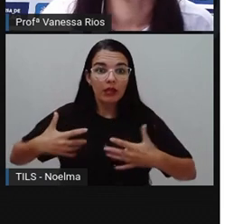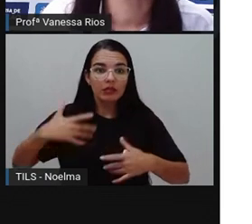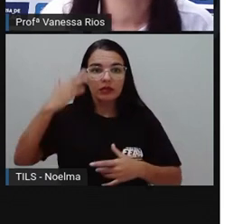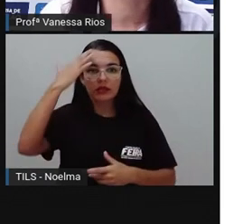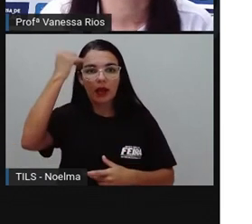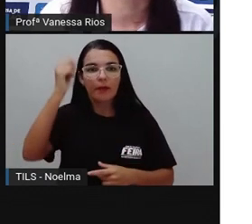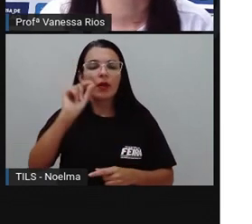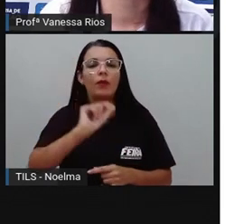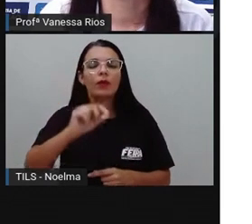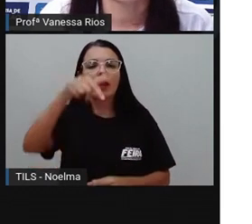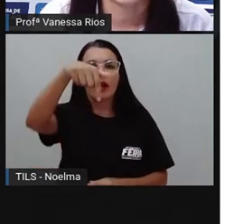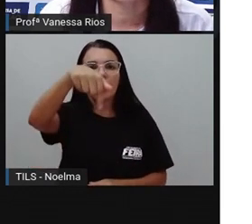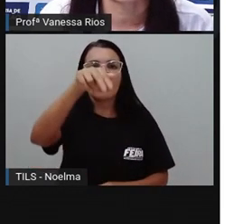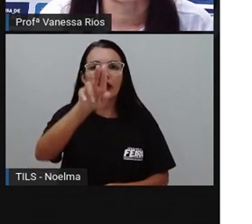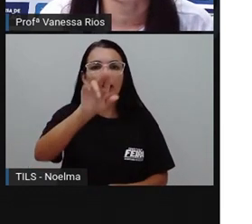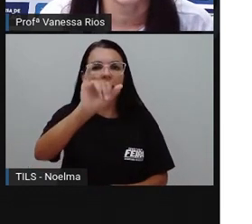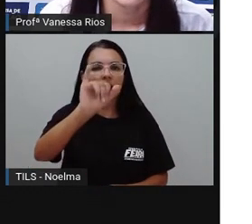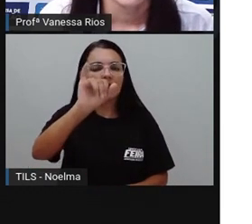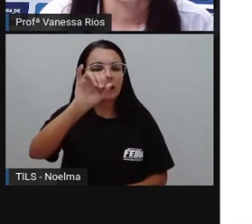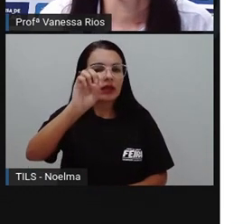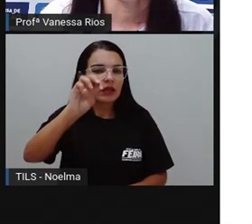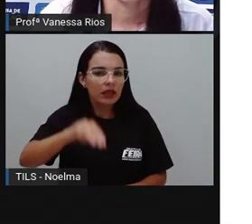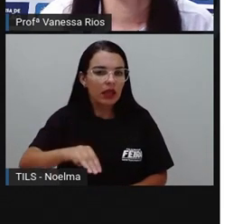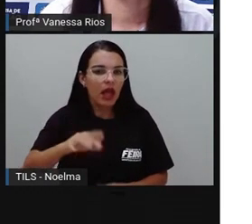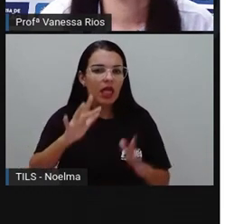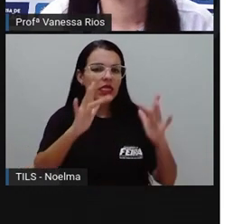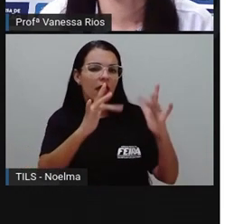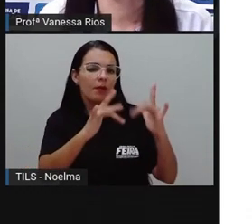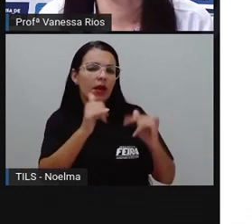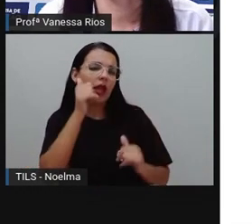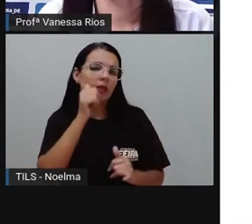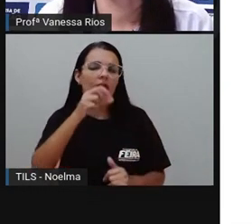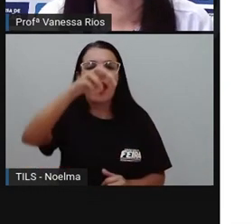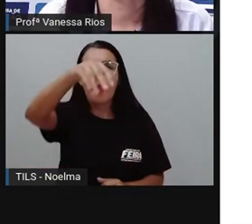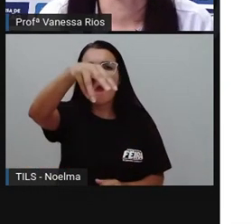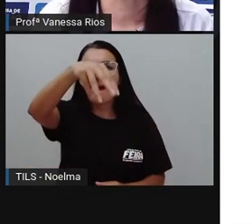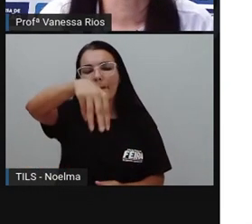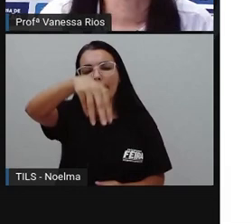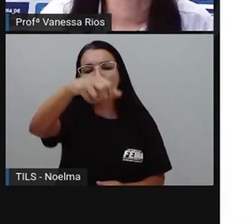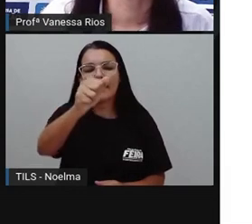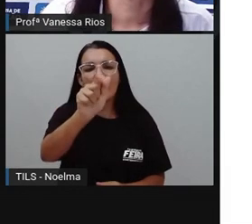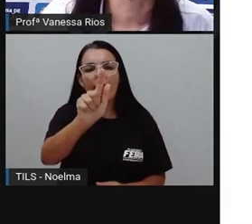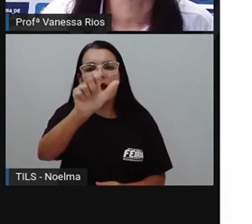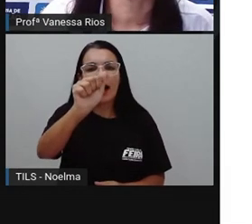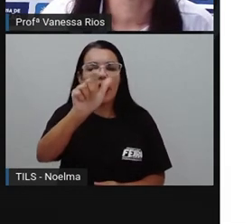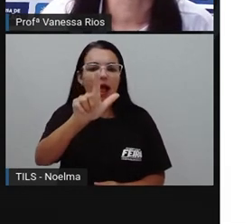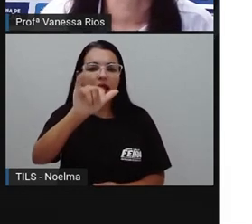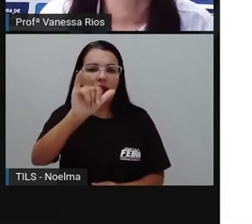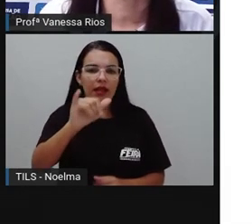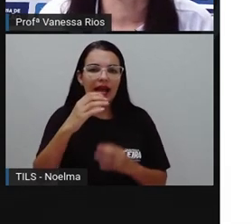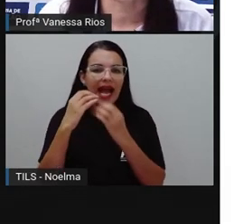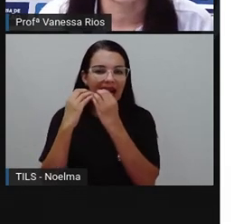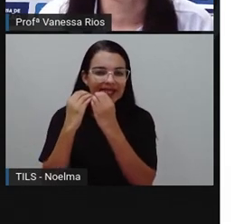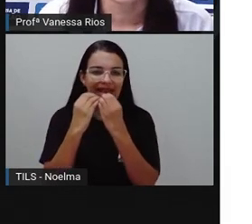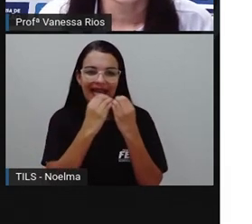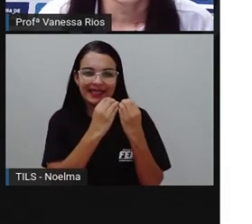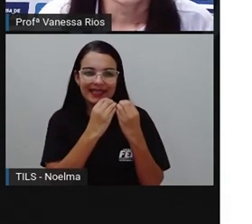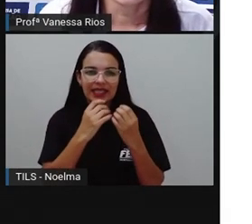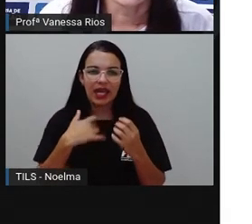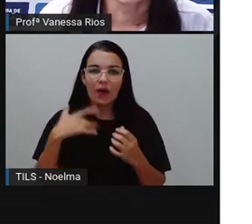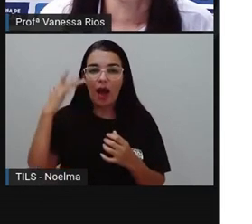era namorado da Magali. Achei realmente interessante deixarem um gordinho namorando com ela.